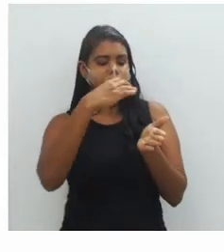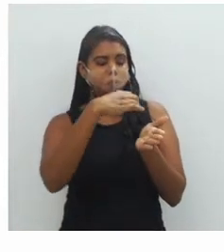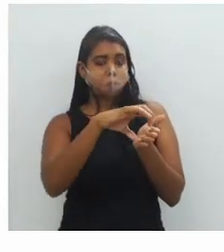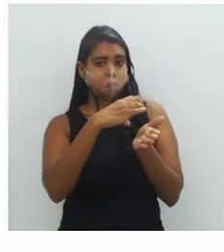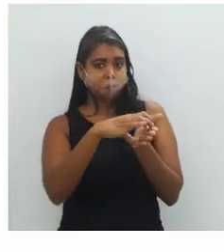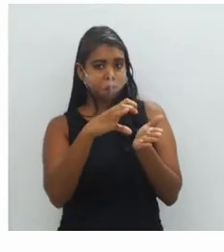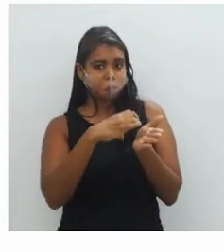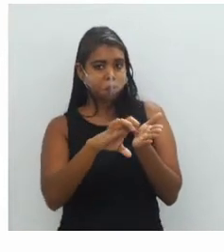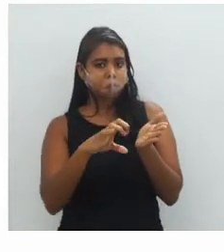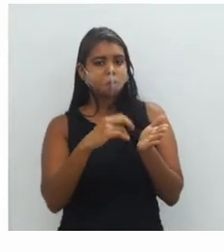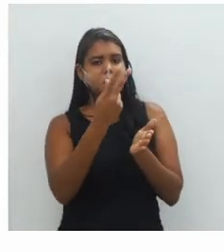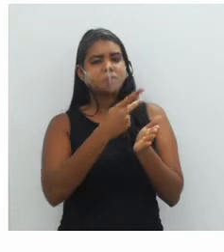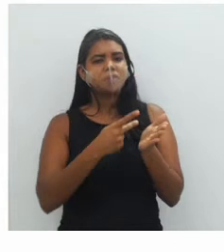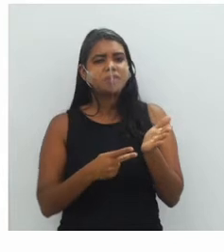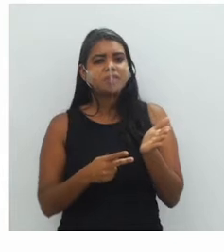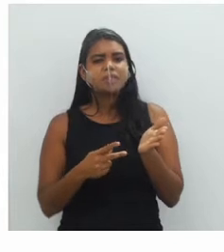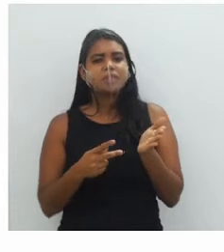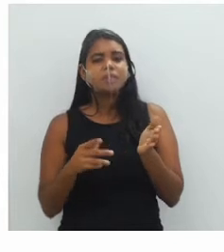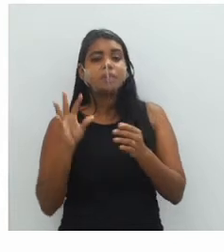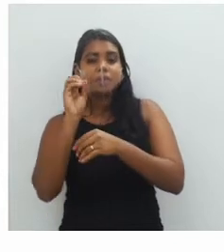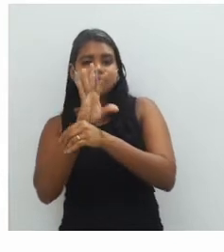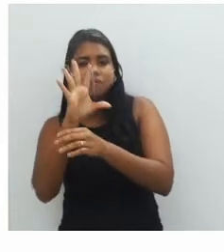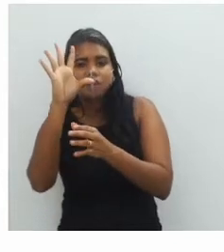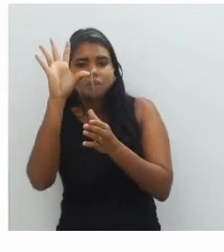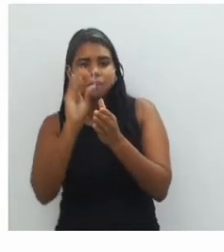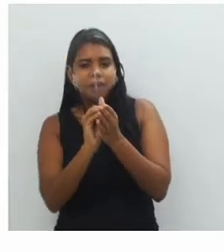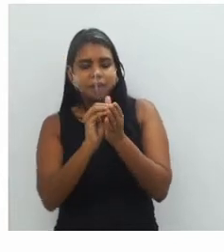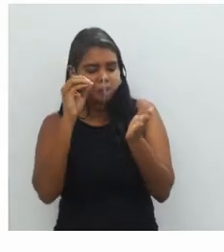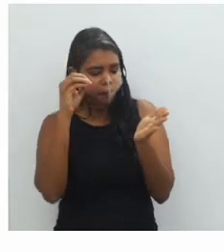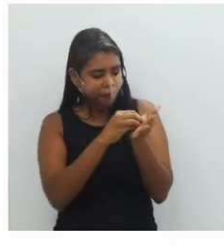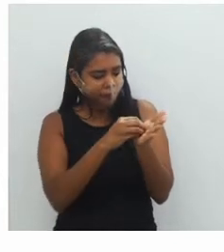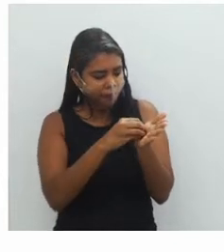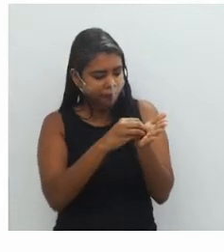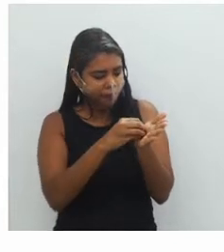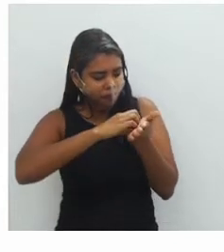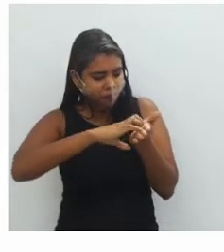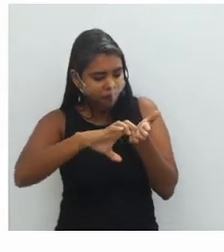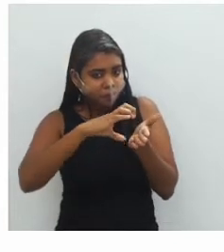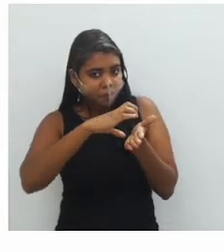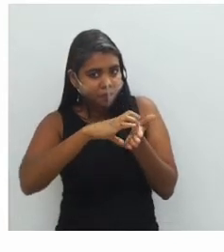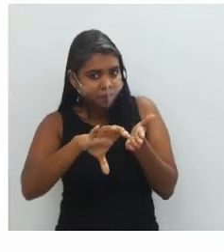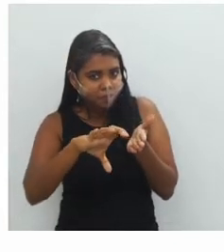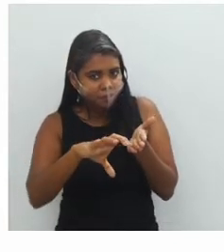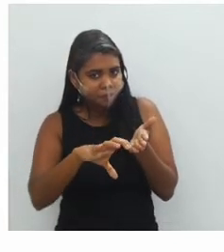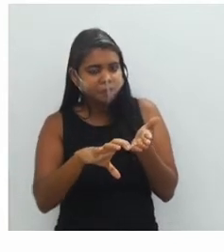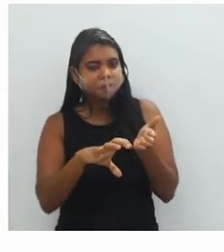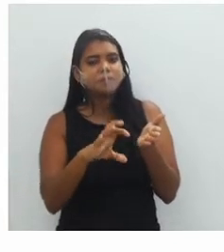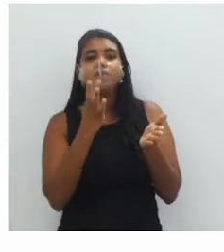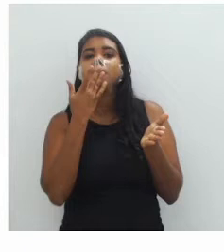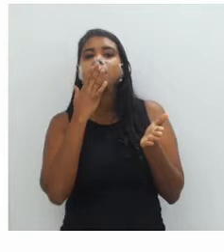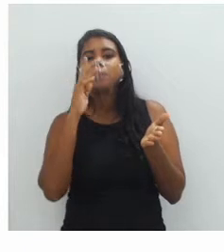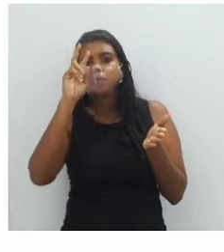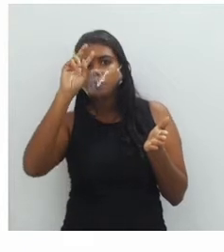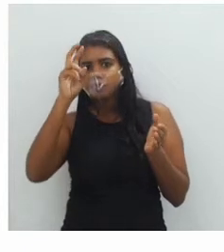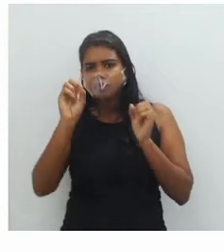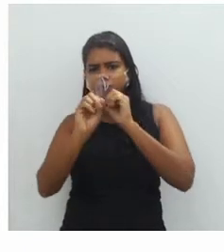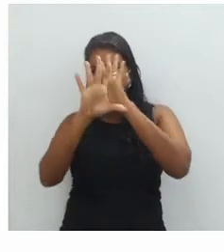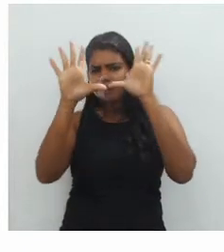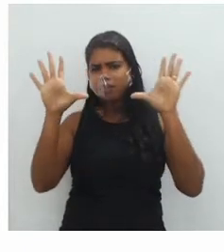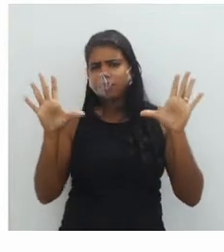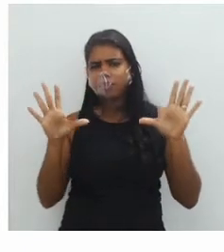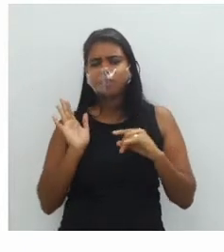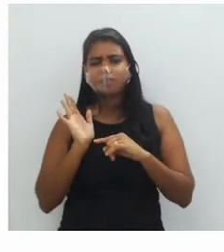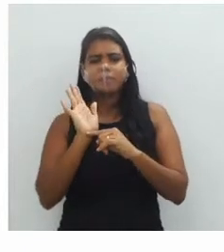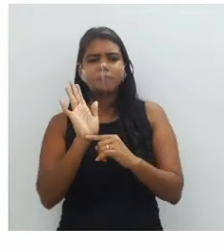Então, os artistas pegavam uma imagem, imprimiam elas em sequência ou não, com cores bem vibrantes, para